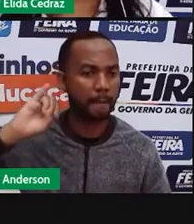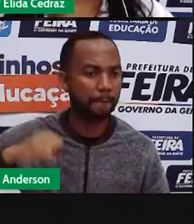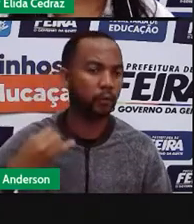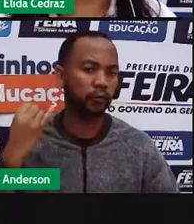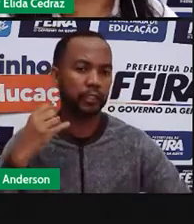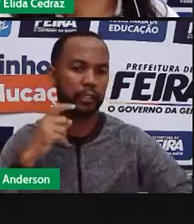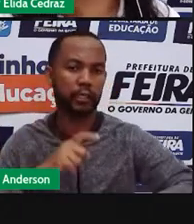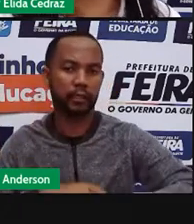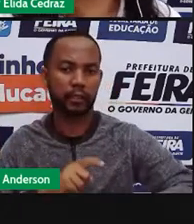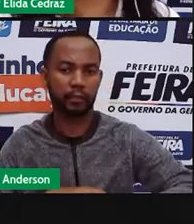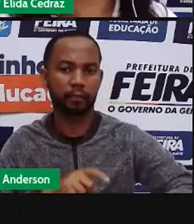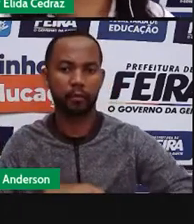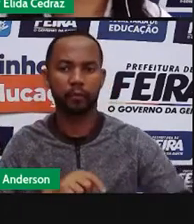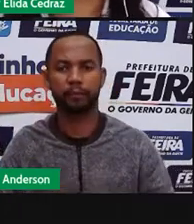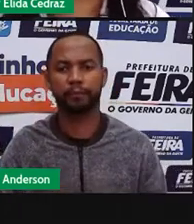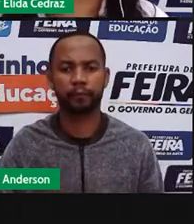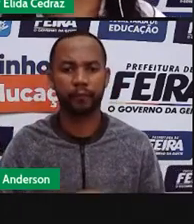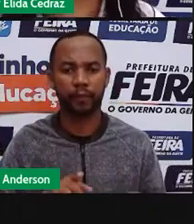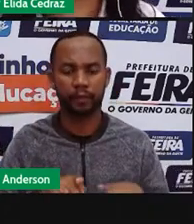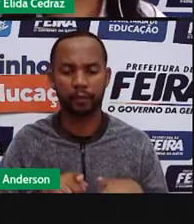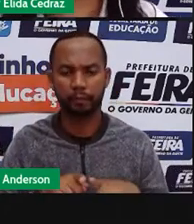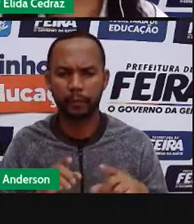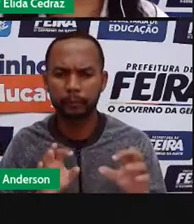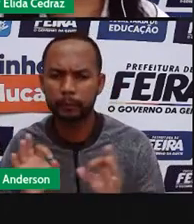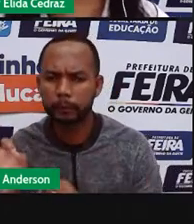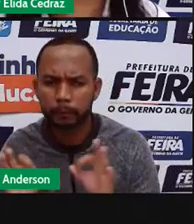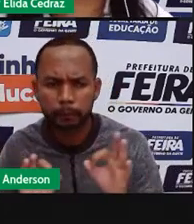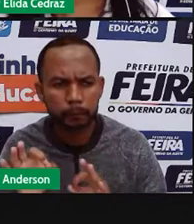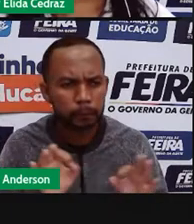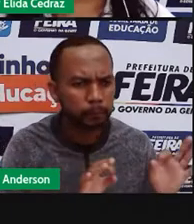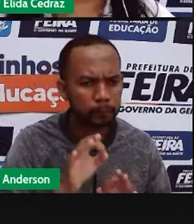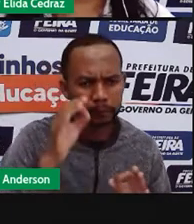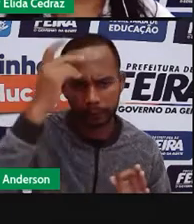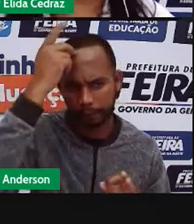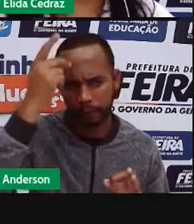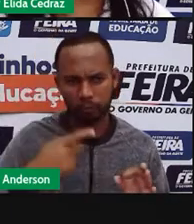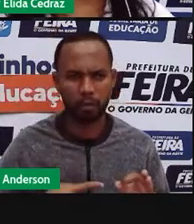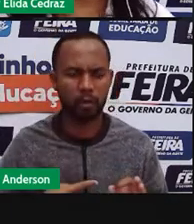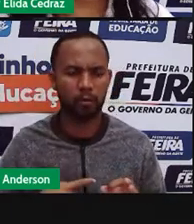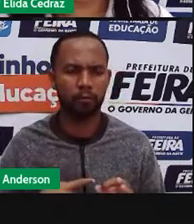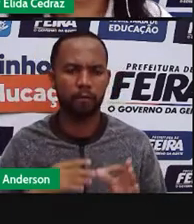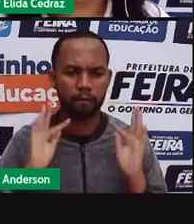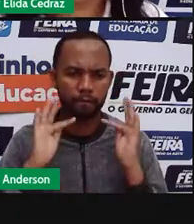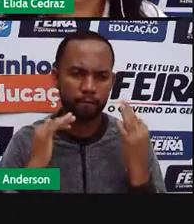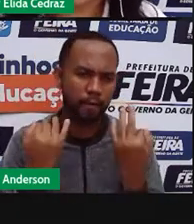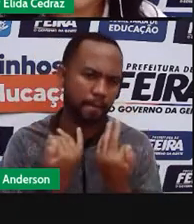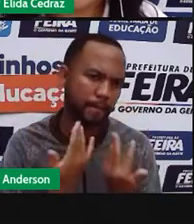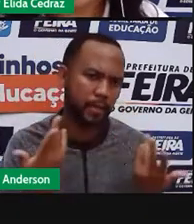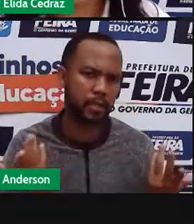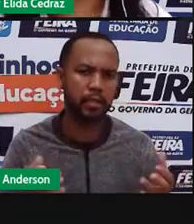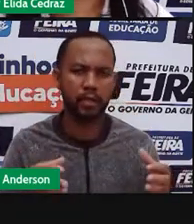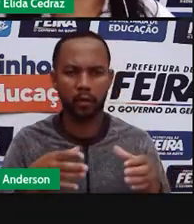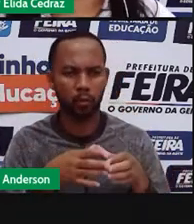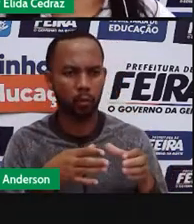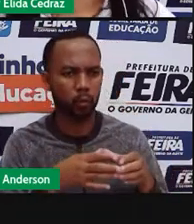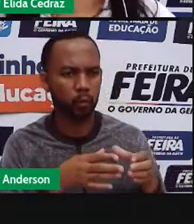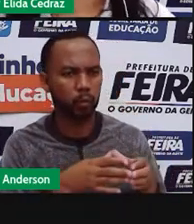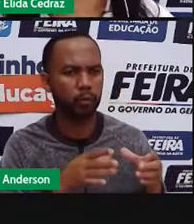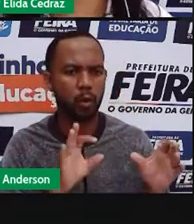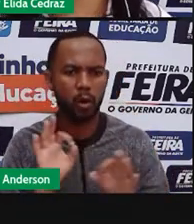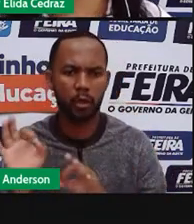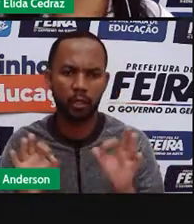tempo. As rotinas são flexíveis e pessoais. Cada pessoa, família ou grupo se